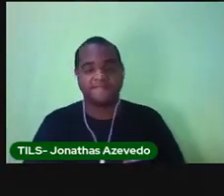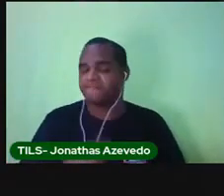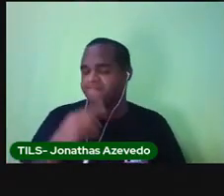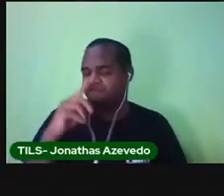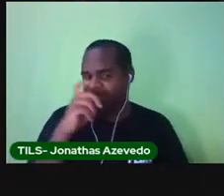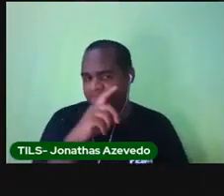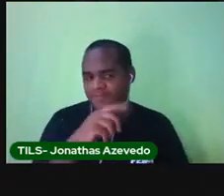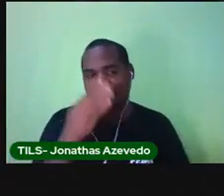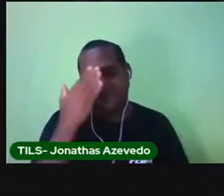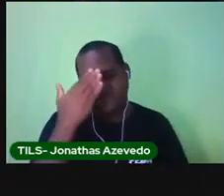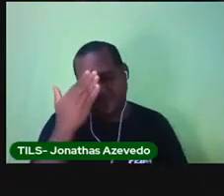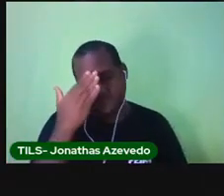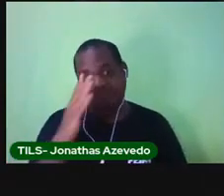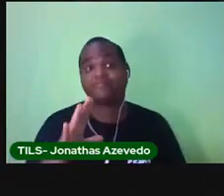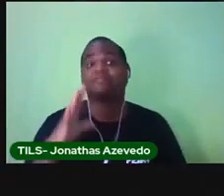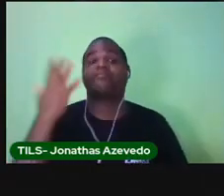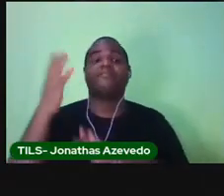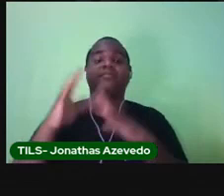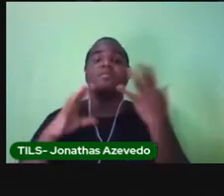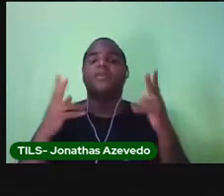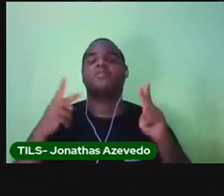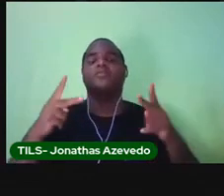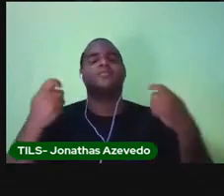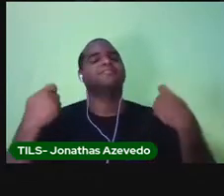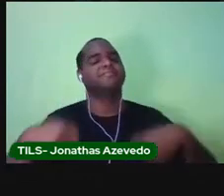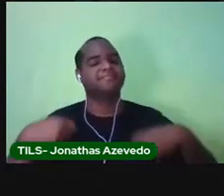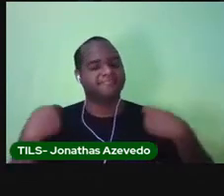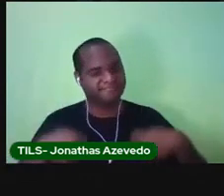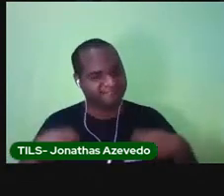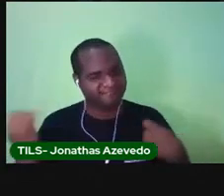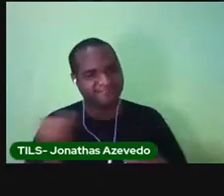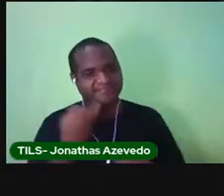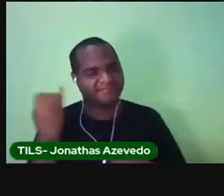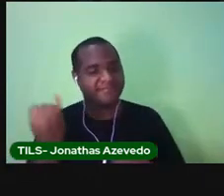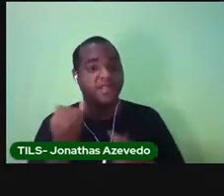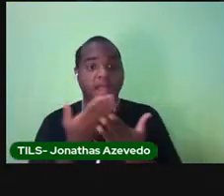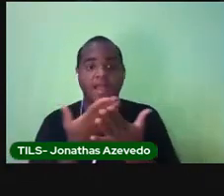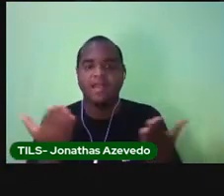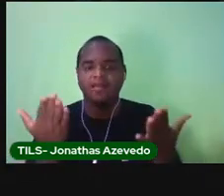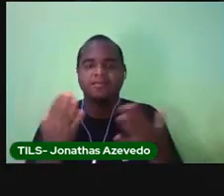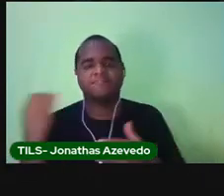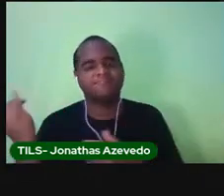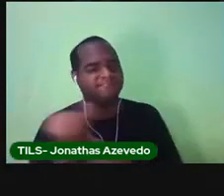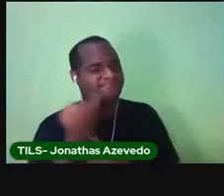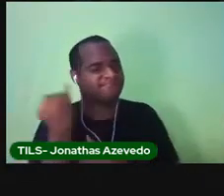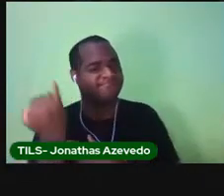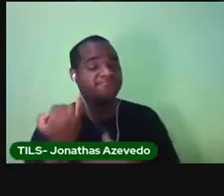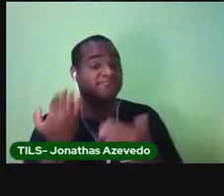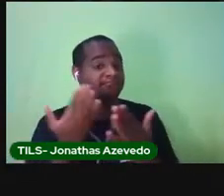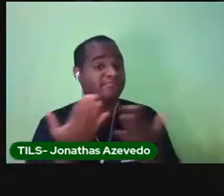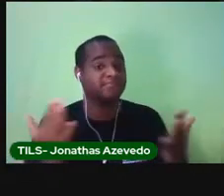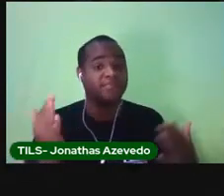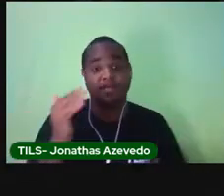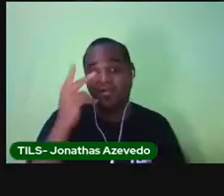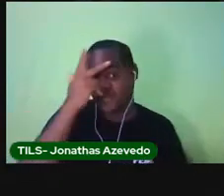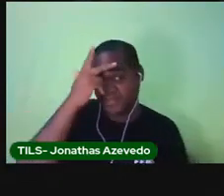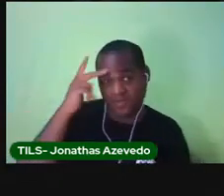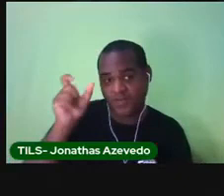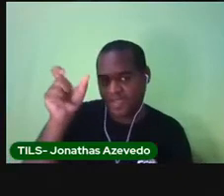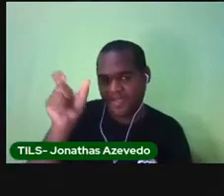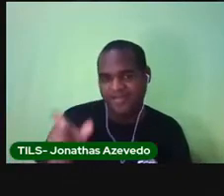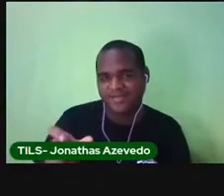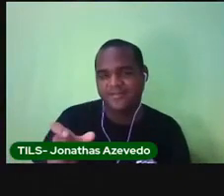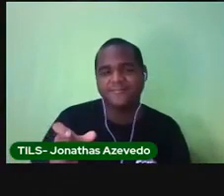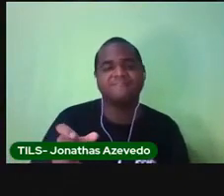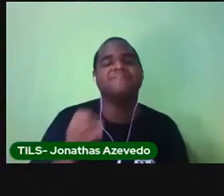sempre tem motivos para continuar vivendo. Isso é muito importante. Isso faz a pessoa que recebeu